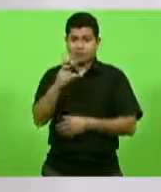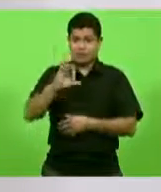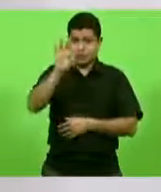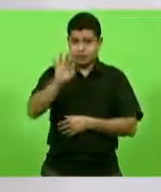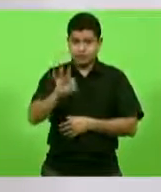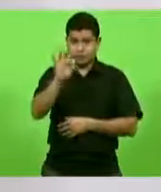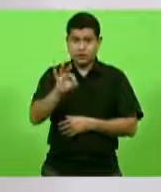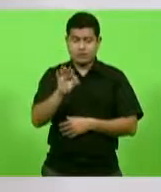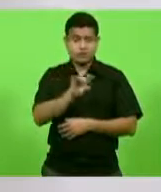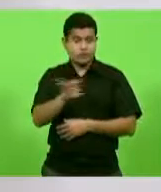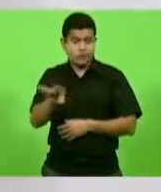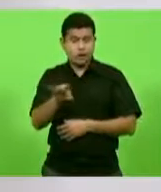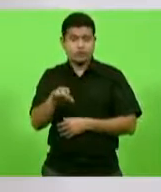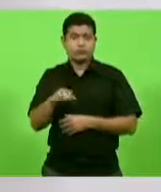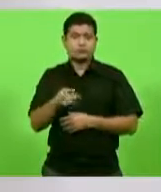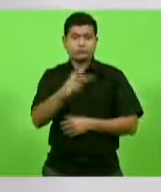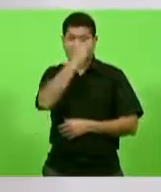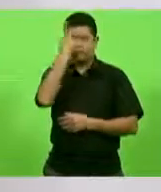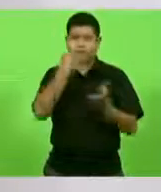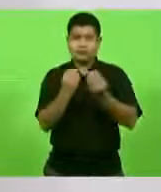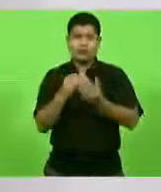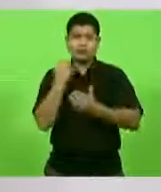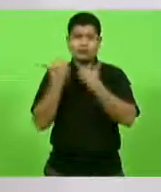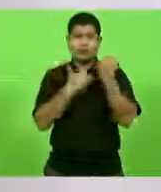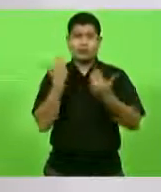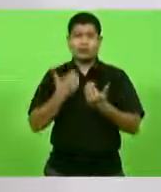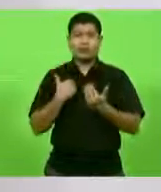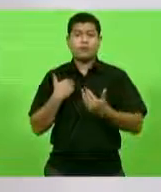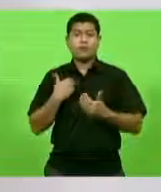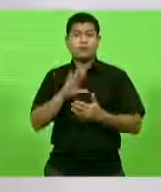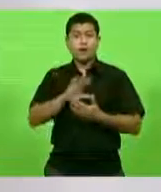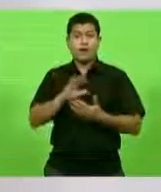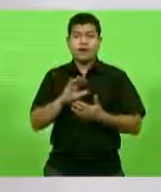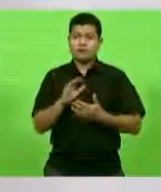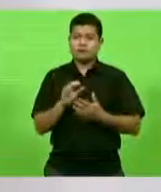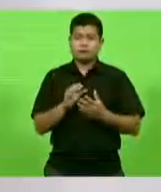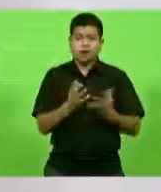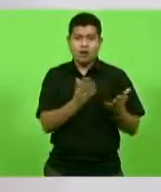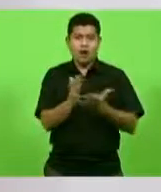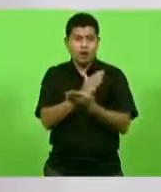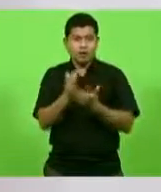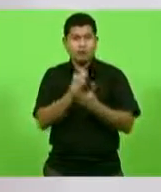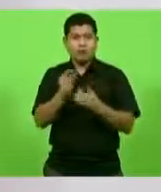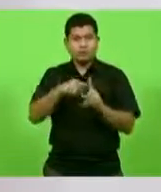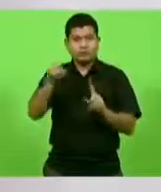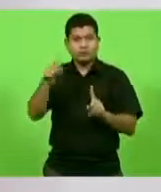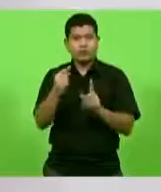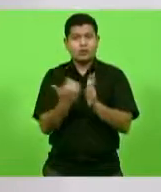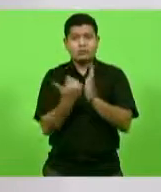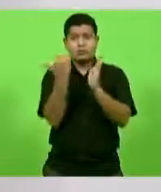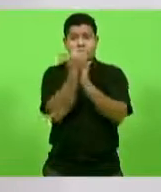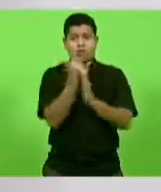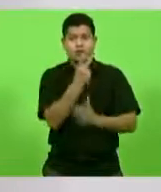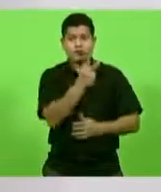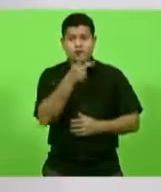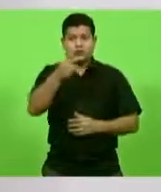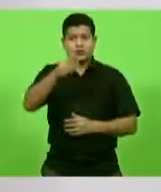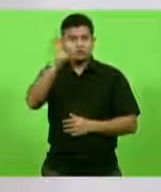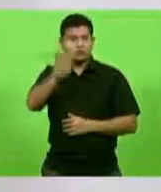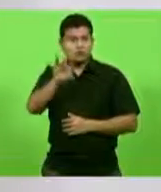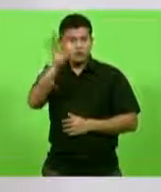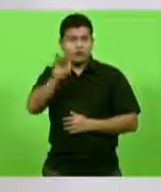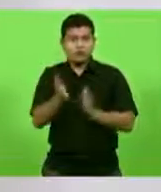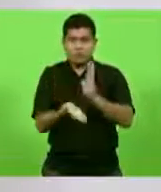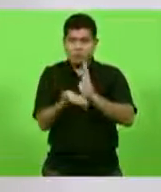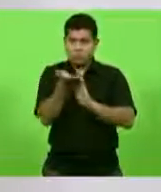de 34 conseguiram ter um tipo de blindagem, melhorou e muito, e muito a sua proteção em relação à Covid.